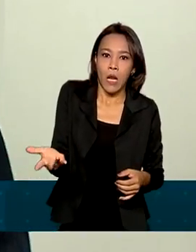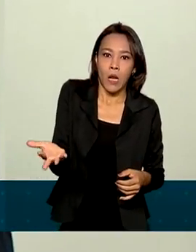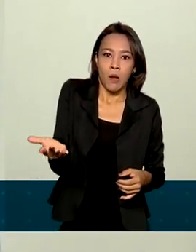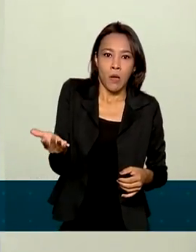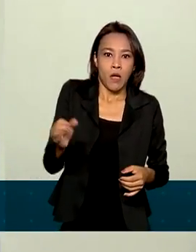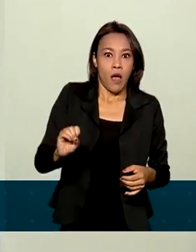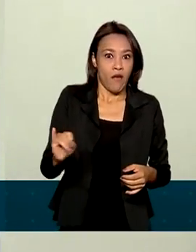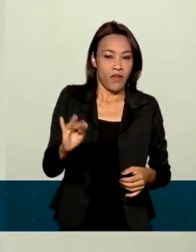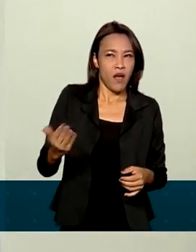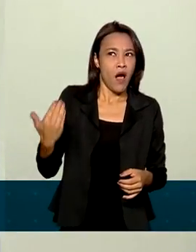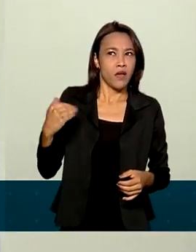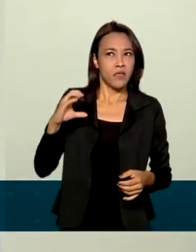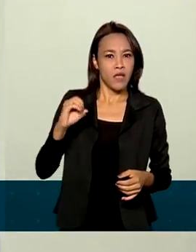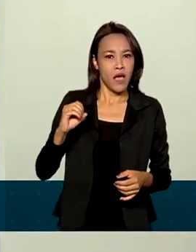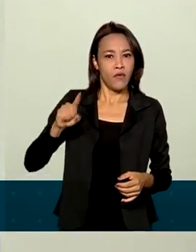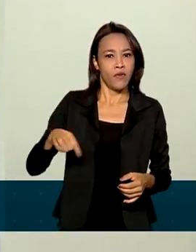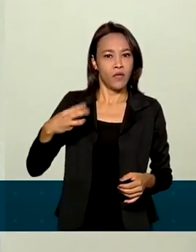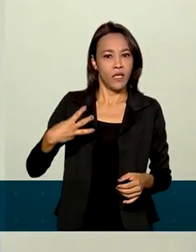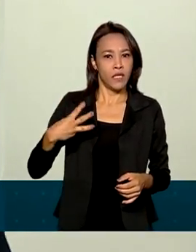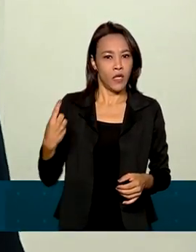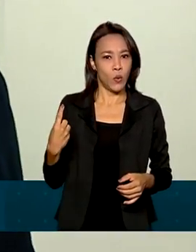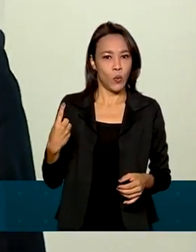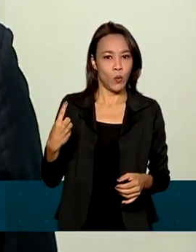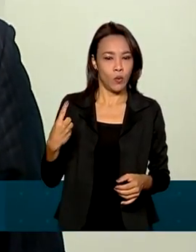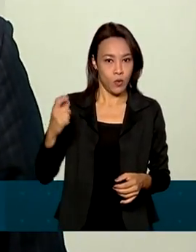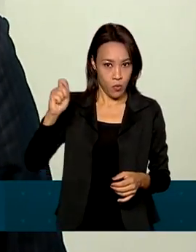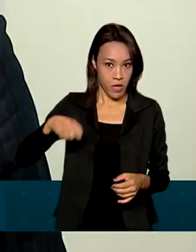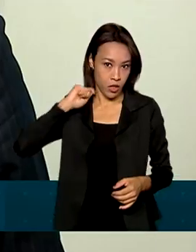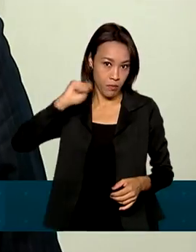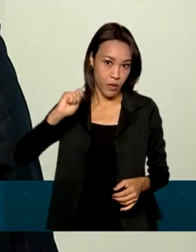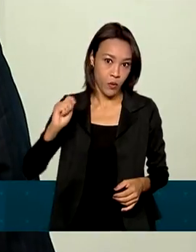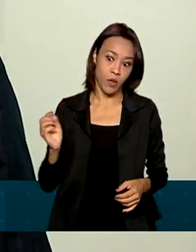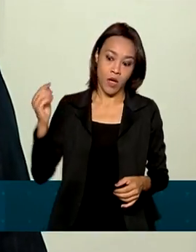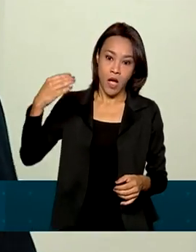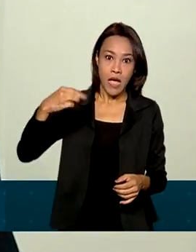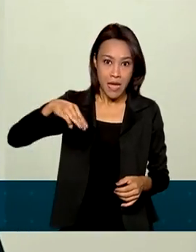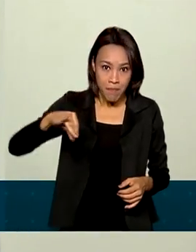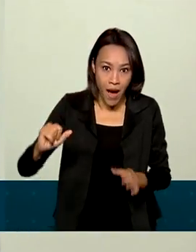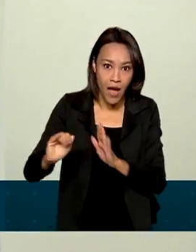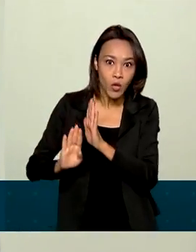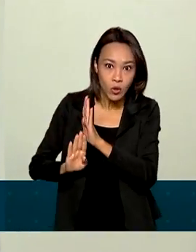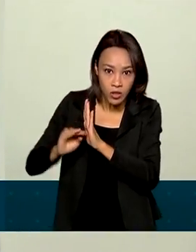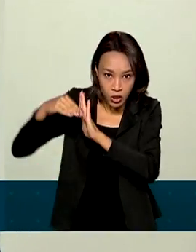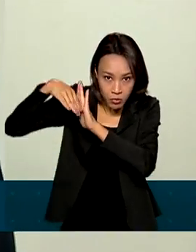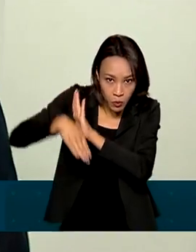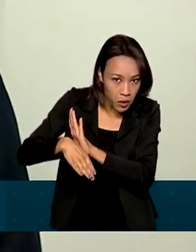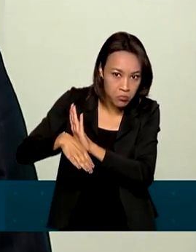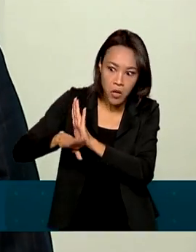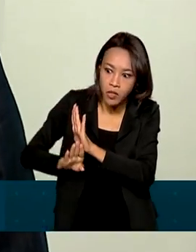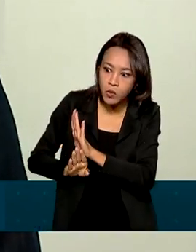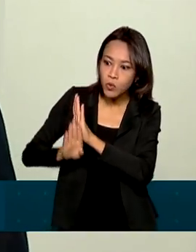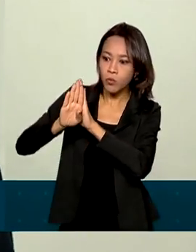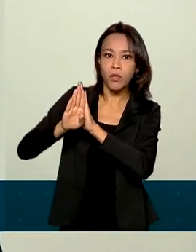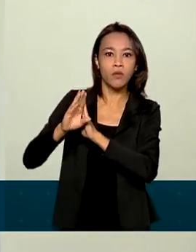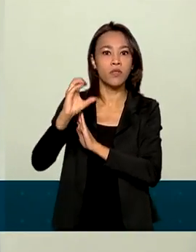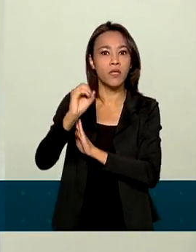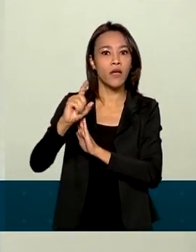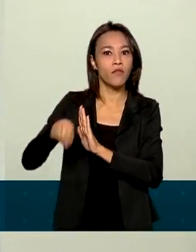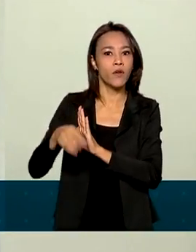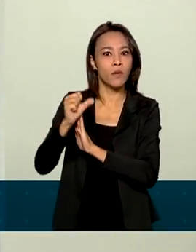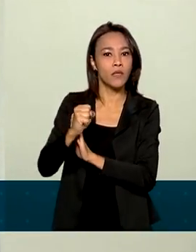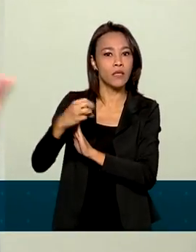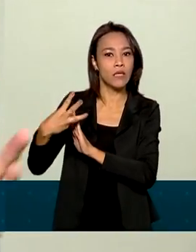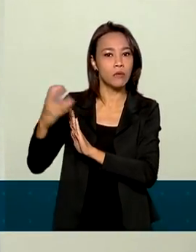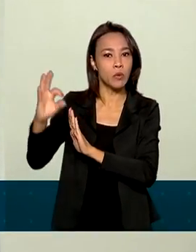inflação que estava em 0,31% em abril, ela, em maio, ao invés de diminuir, ela subiu, então, para 0,83%,